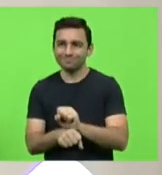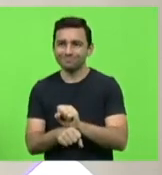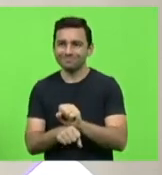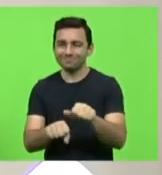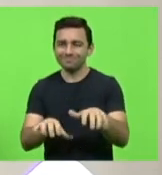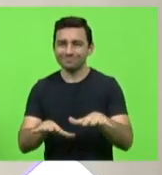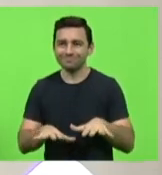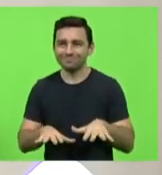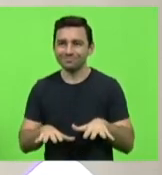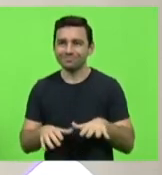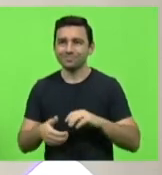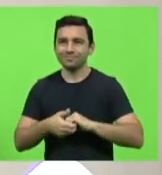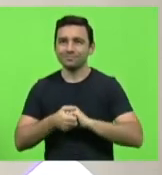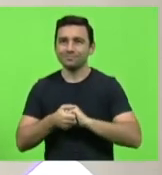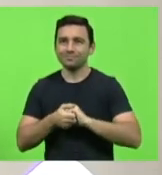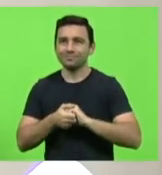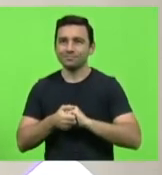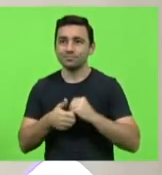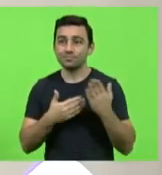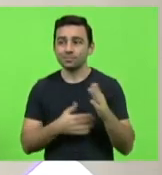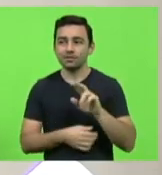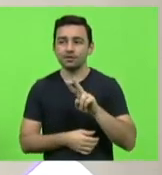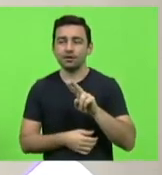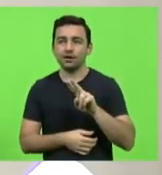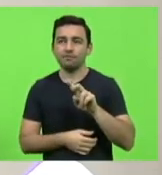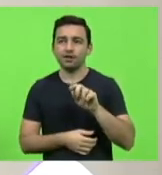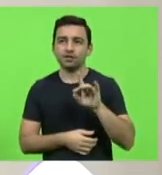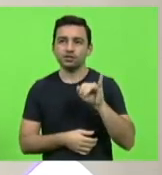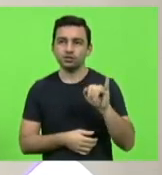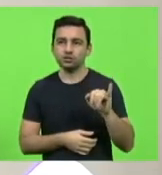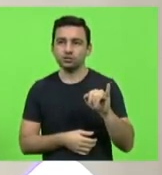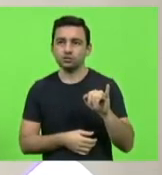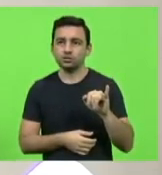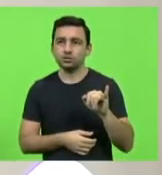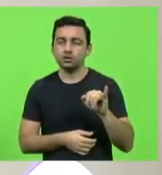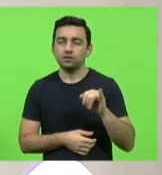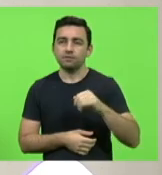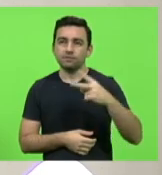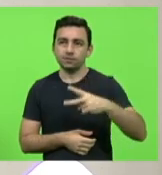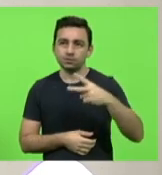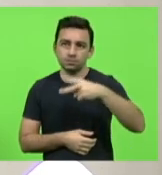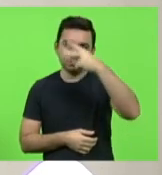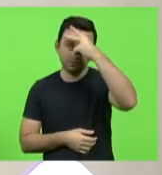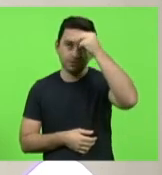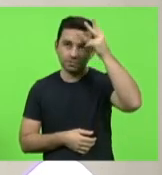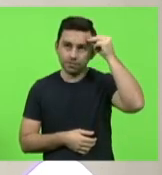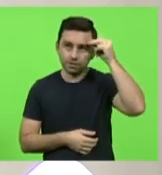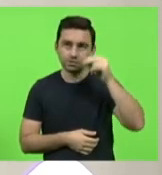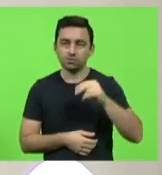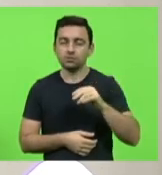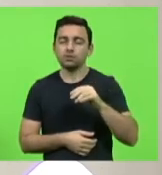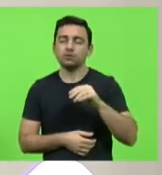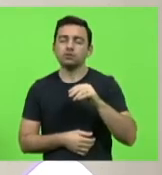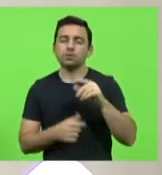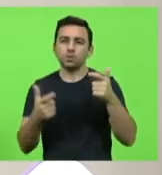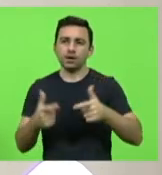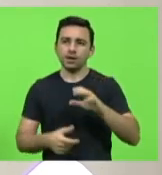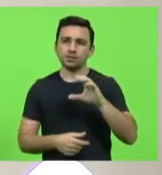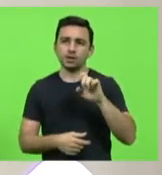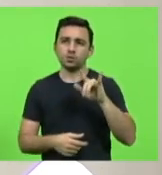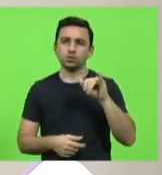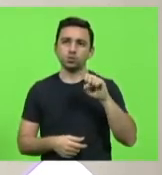a Vadi o nosso vice-prefeito de Celso Ramos que está fazendo a visita ao plenário bem como também